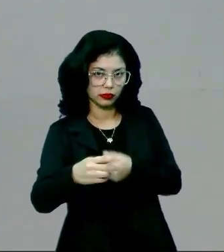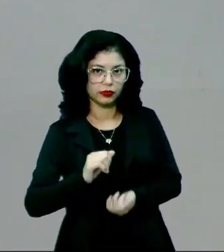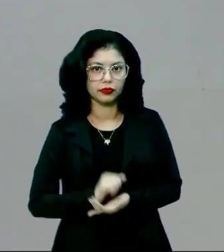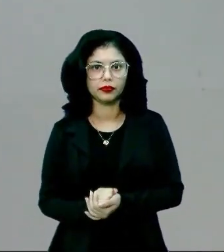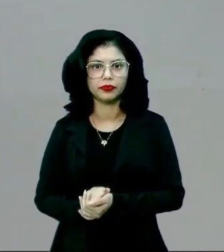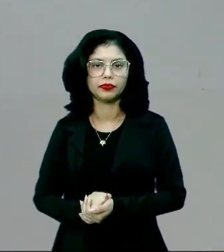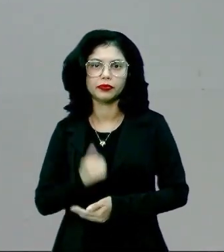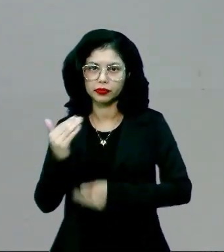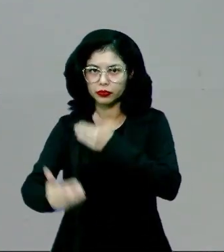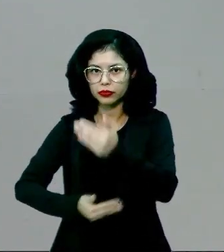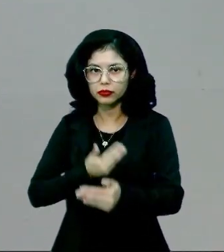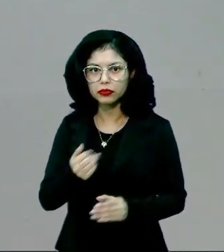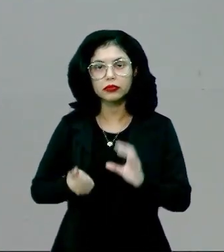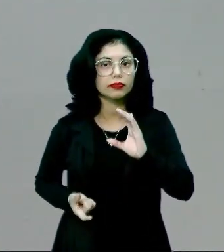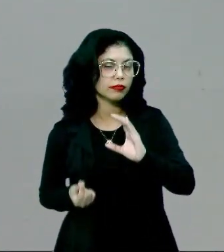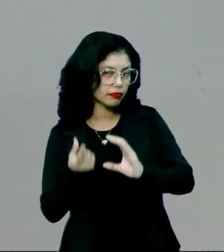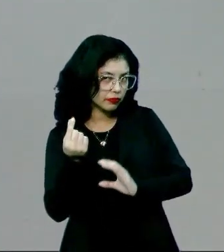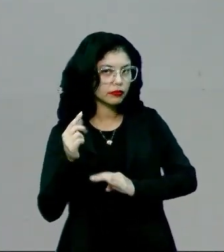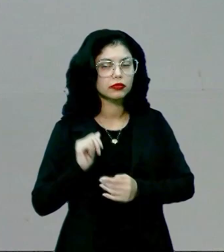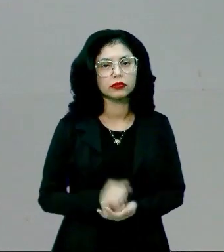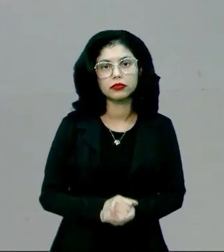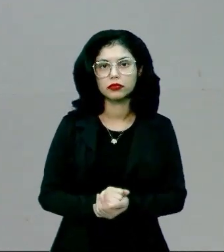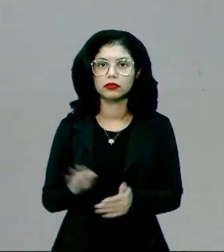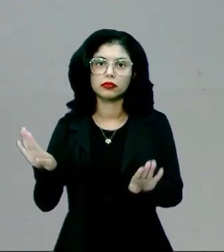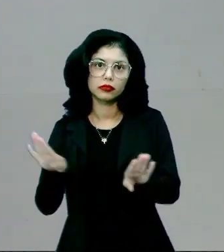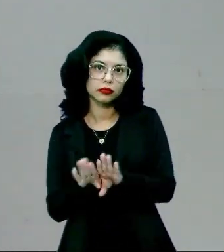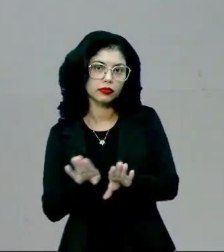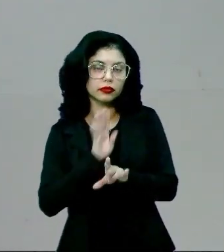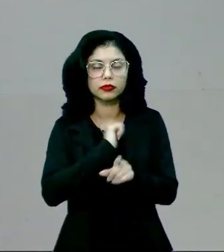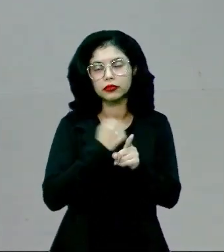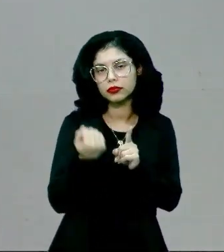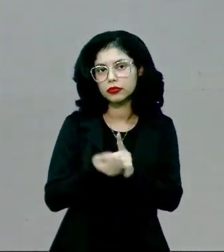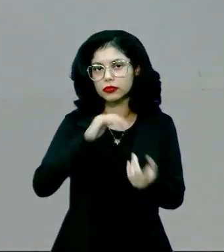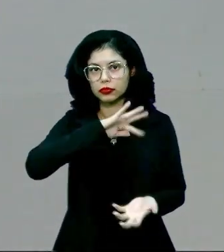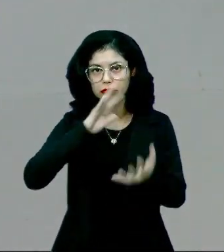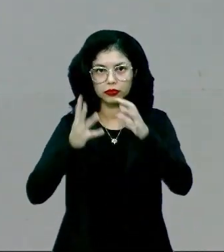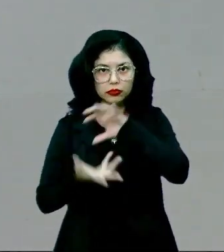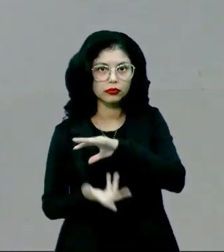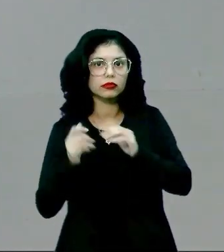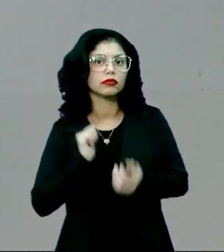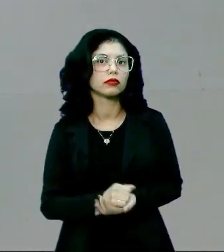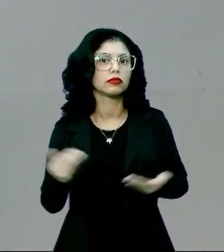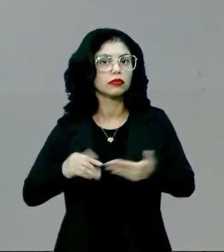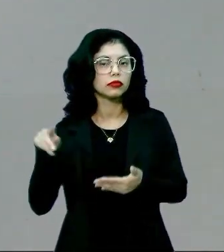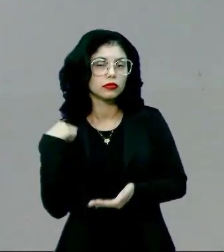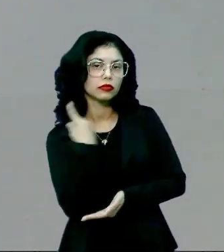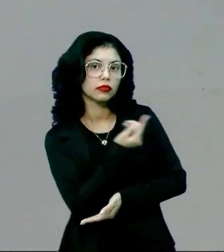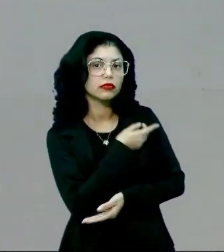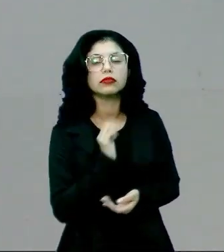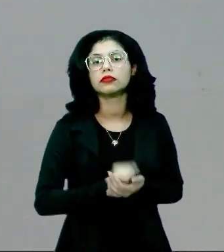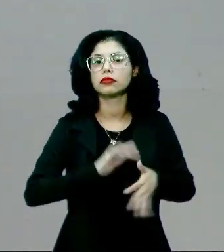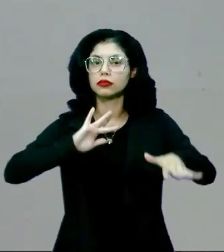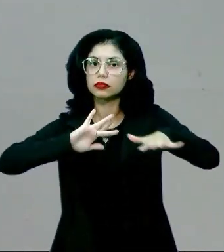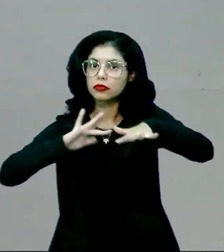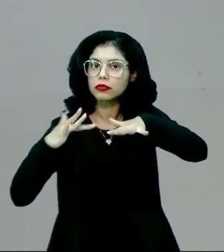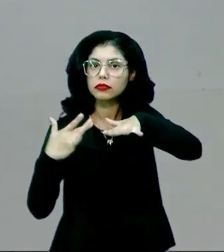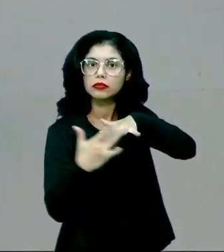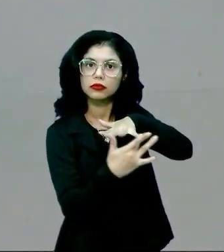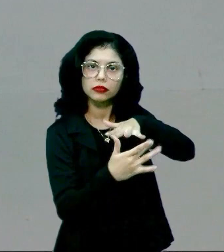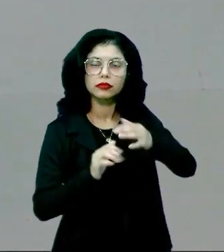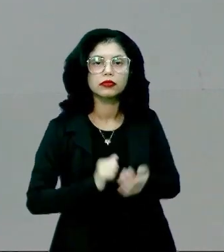desenvolvimento do capitalismo e dessa sociedade global. E hoje nós temos as redes sociais.